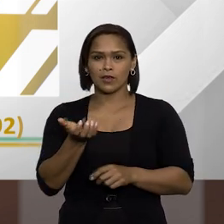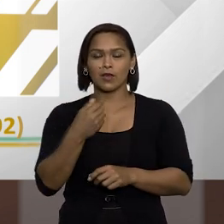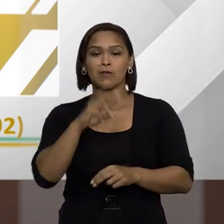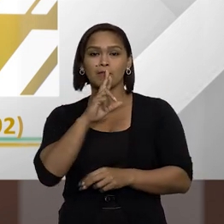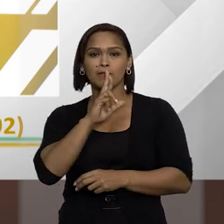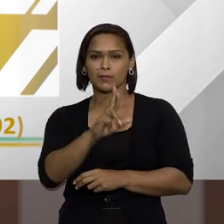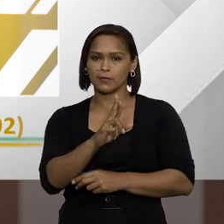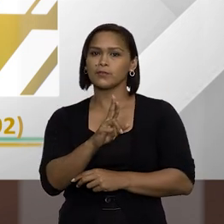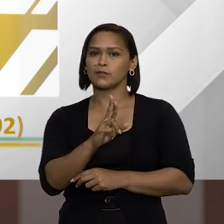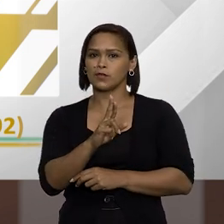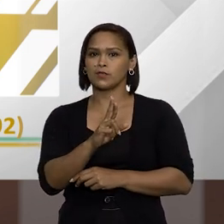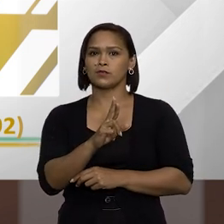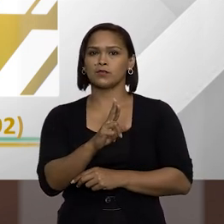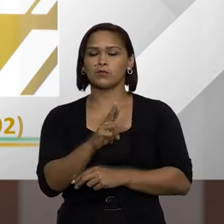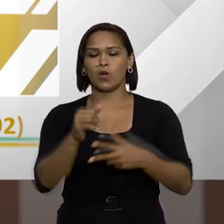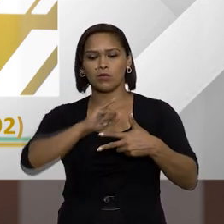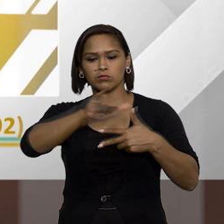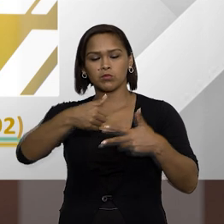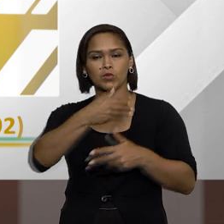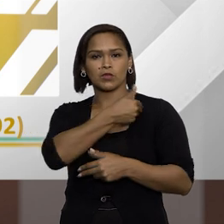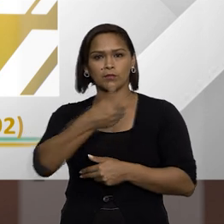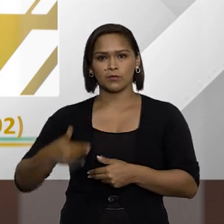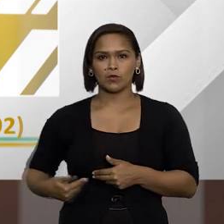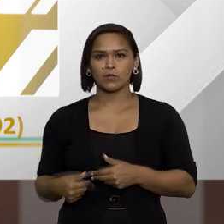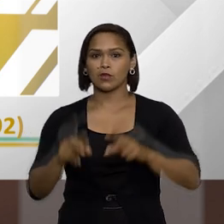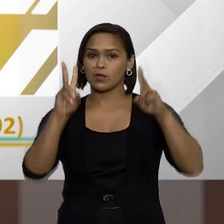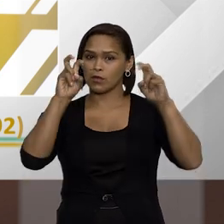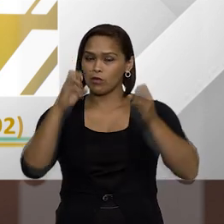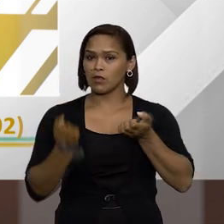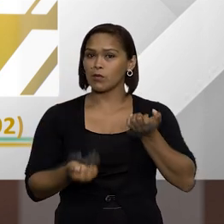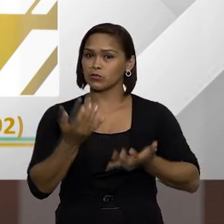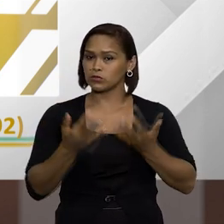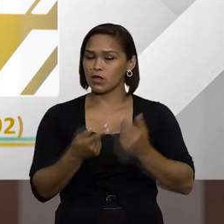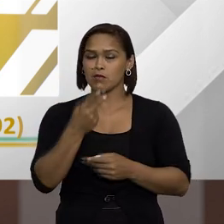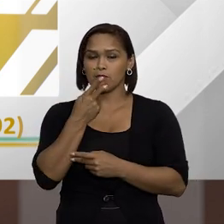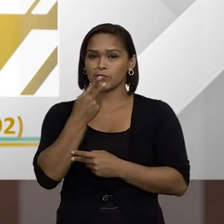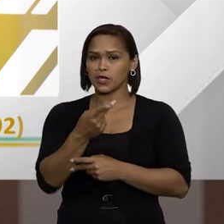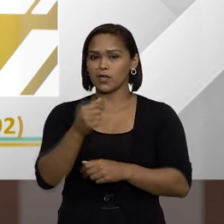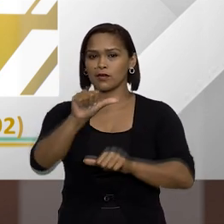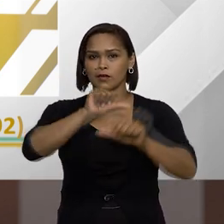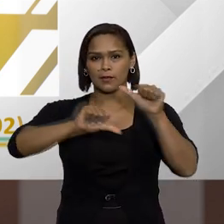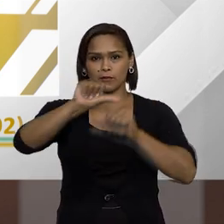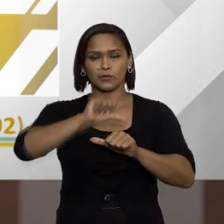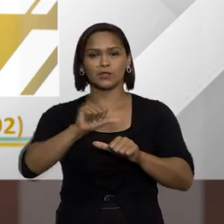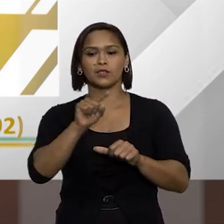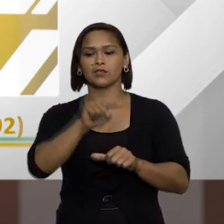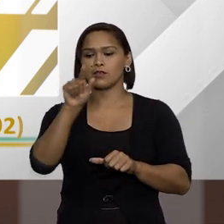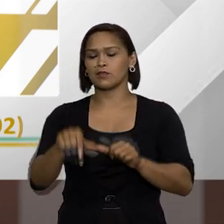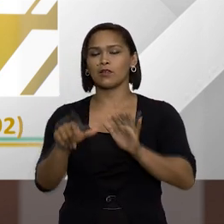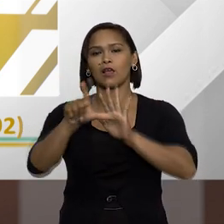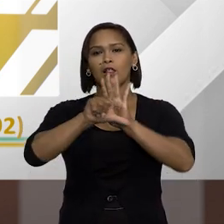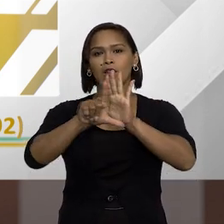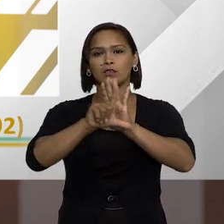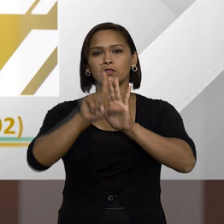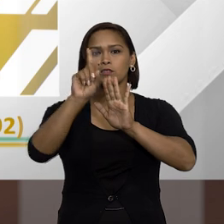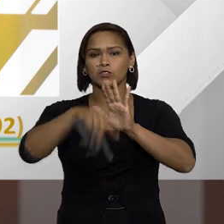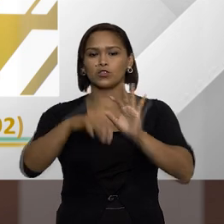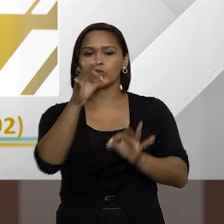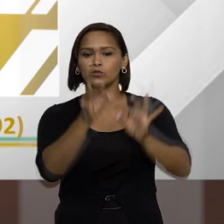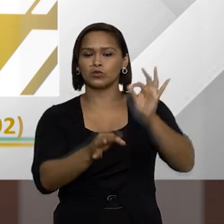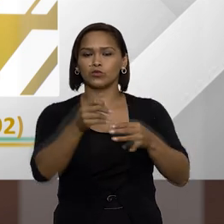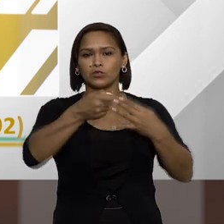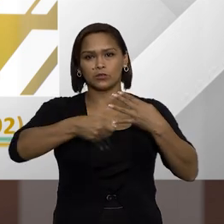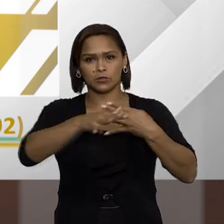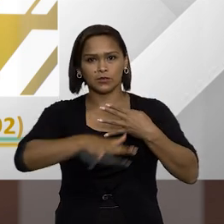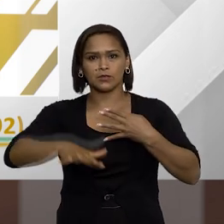exige uma resposta do poder público e que sempre é um tema muito quente, muito sujeito a mudanças, tanto legislativas